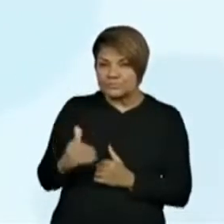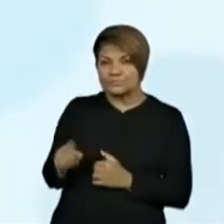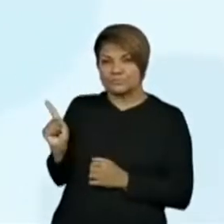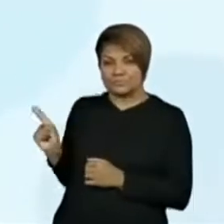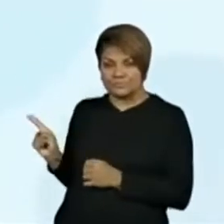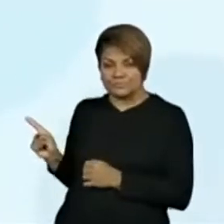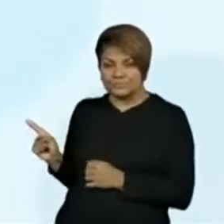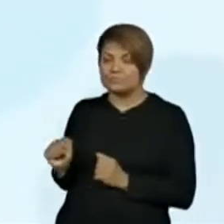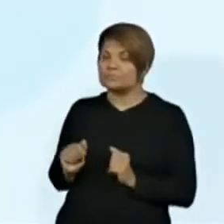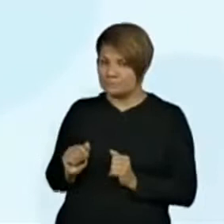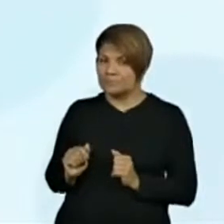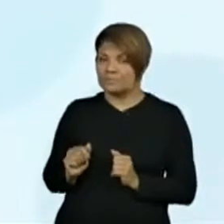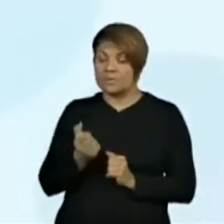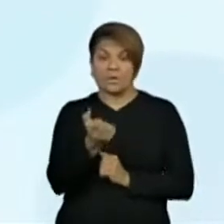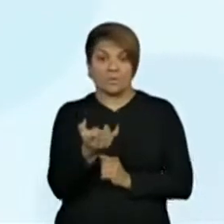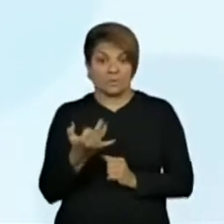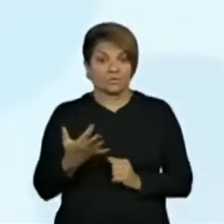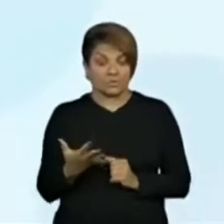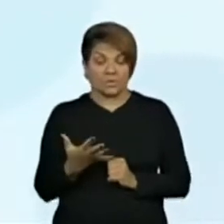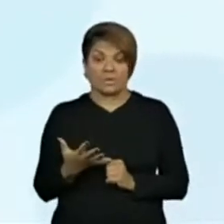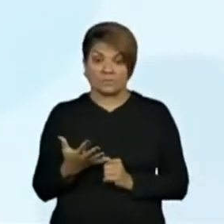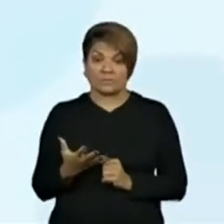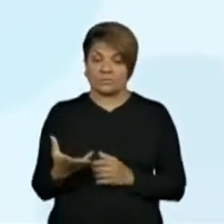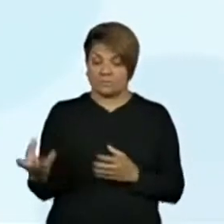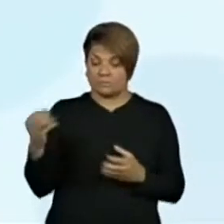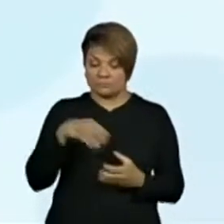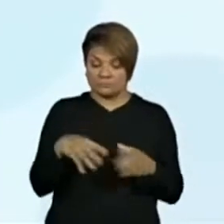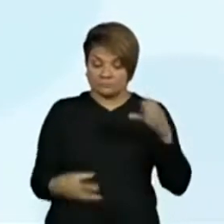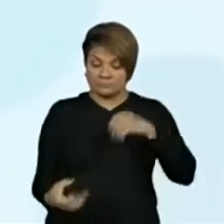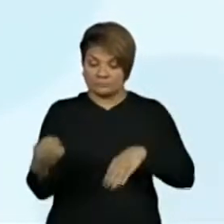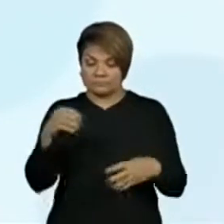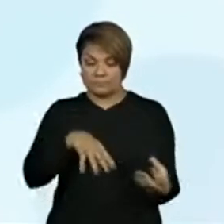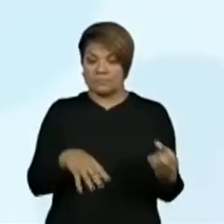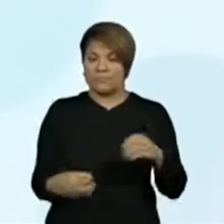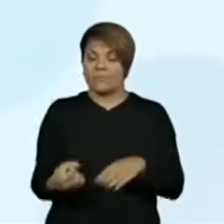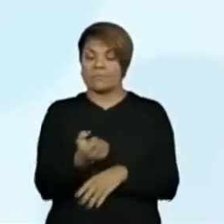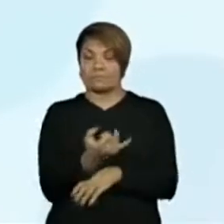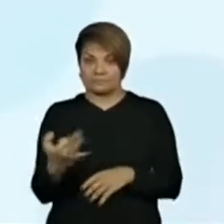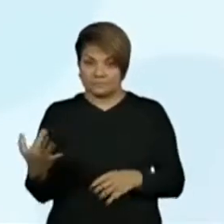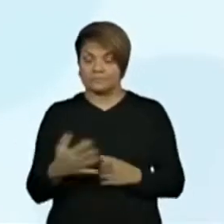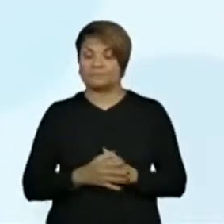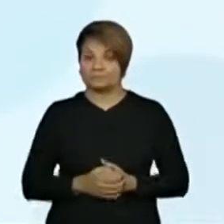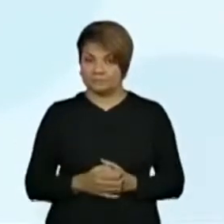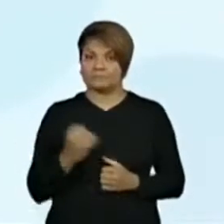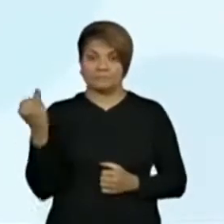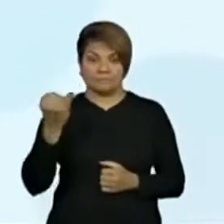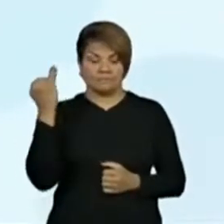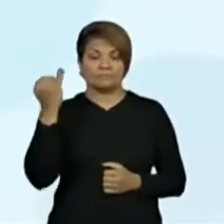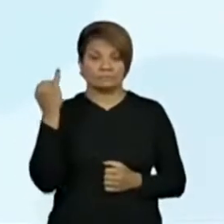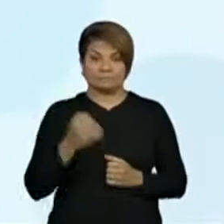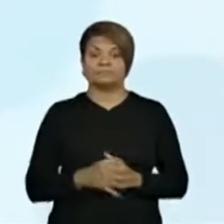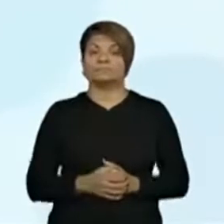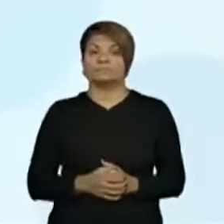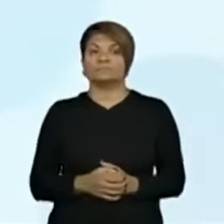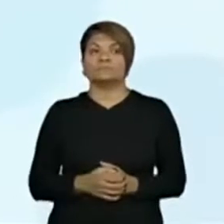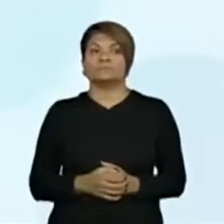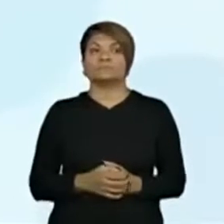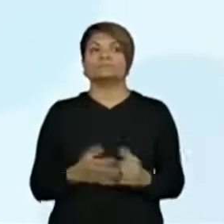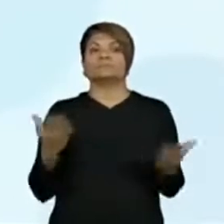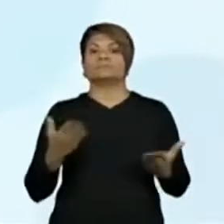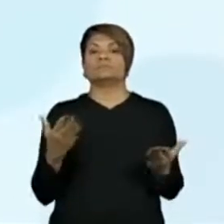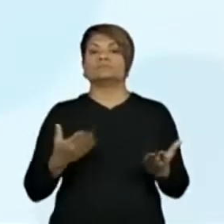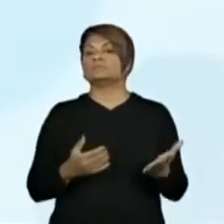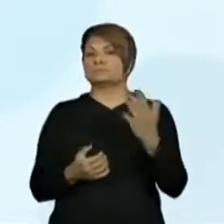precisa. E a quantidade deles, professora Vivi. Sim, é importante se atentar à quantidade. Exatamente. E agora, ó, vamos lá